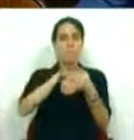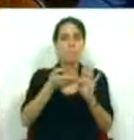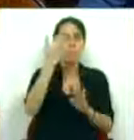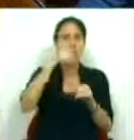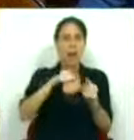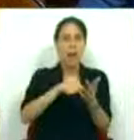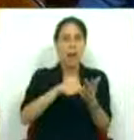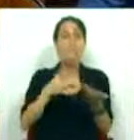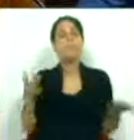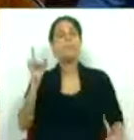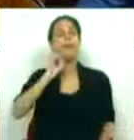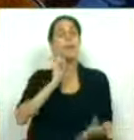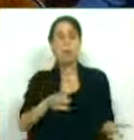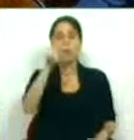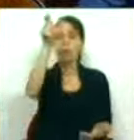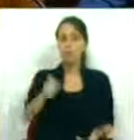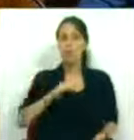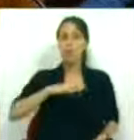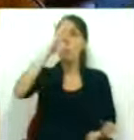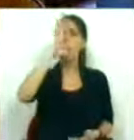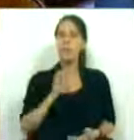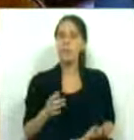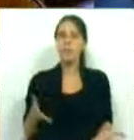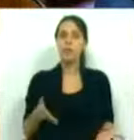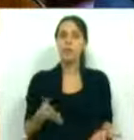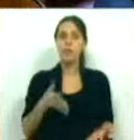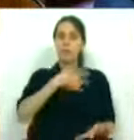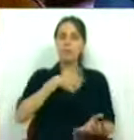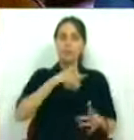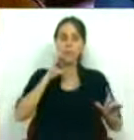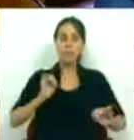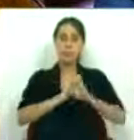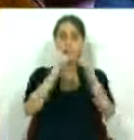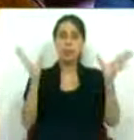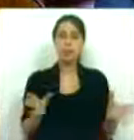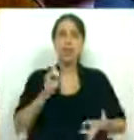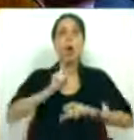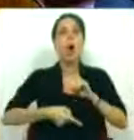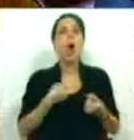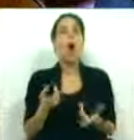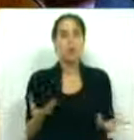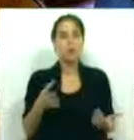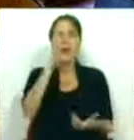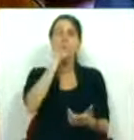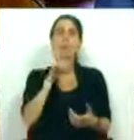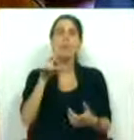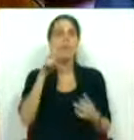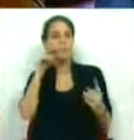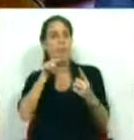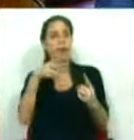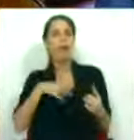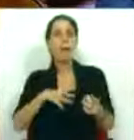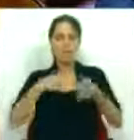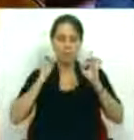Importa-se, Vossa Excelência, Sr. Ministro, nos esclarecer sobre qual a abordagem que o Governo